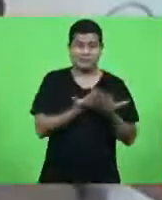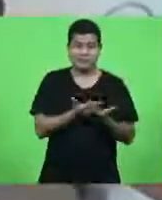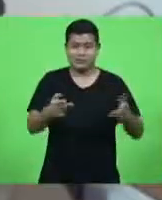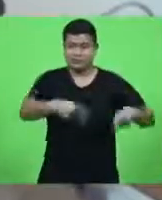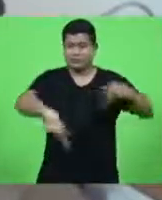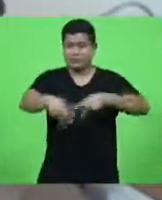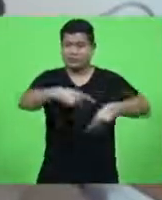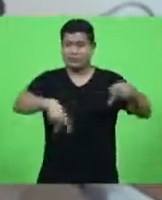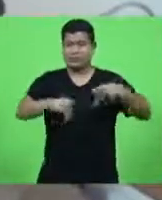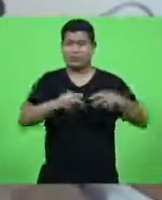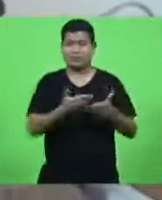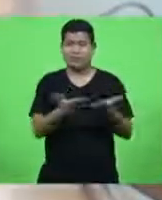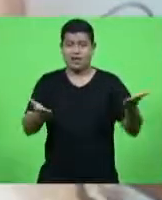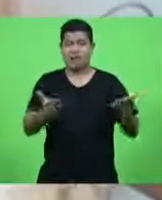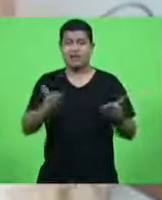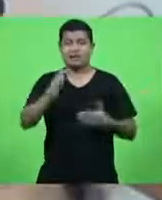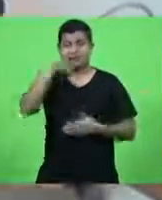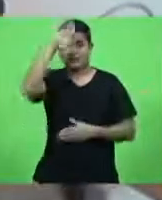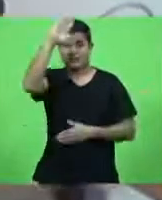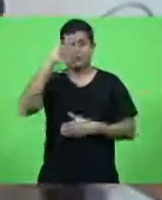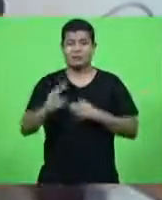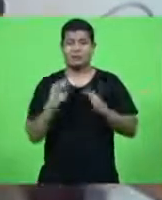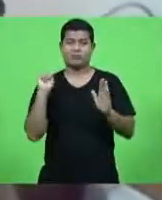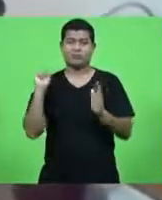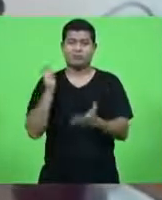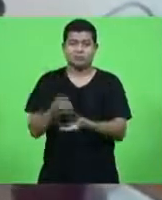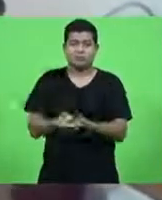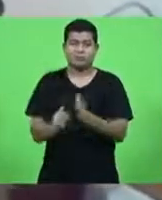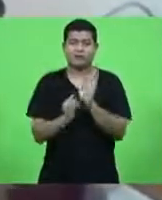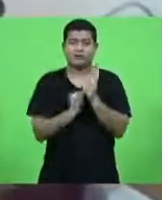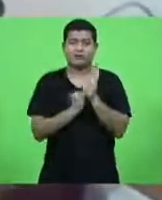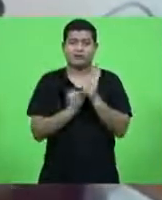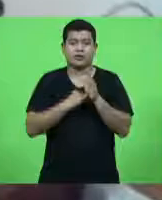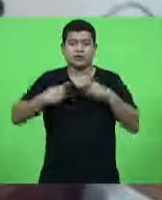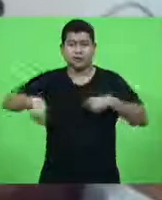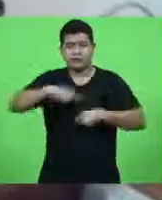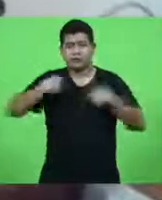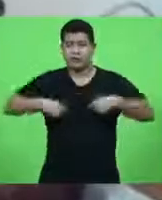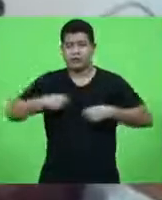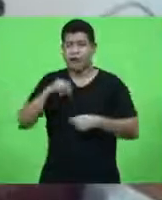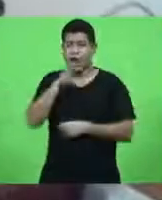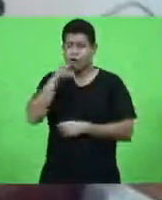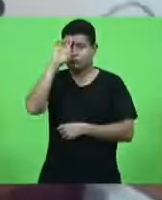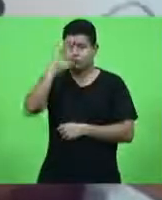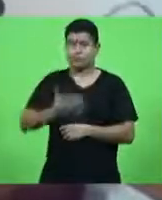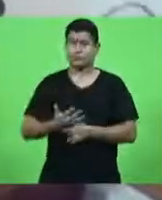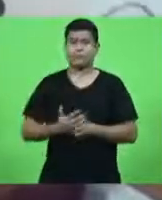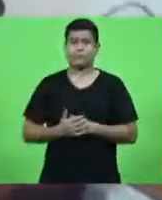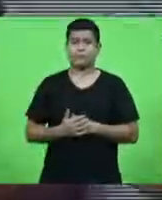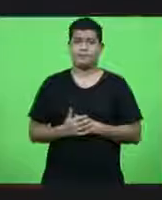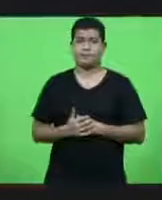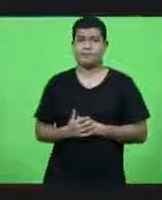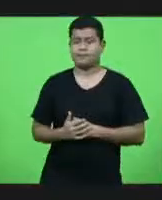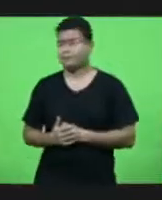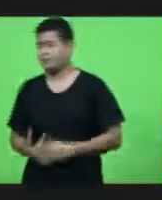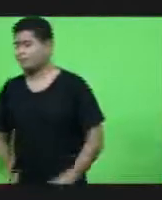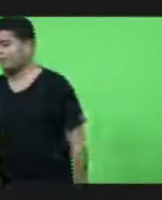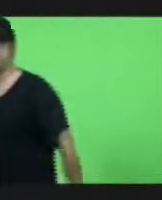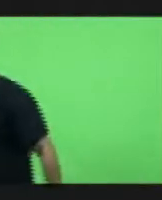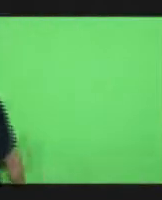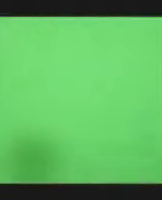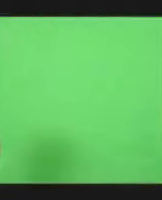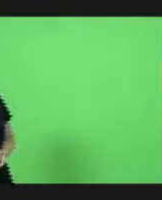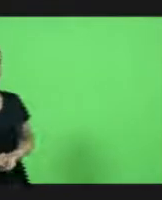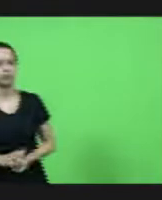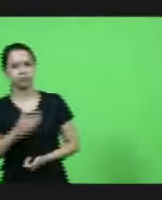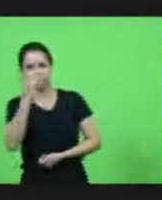de quem paga imposto nós temos que ter solução rápida imediata manda aí pra mim como é que é a cara histórica obrigado deputado